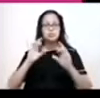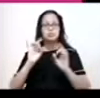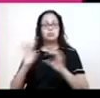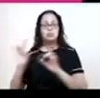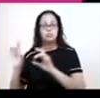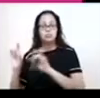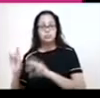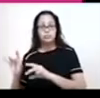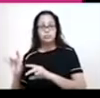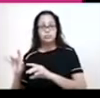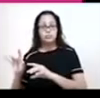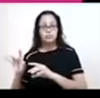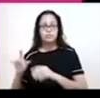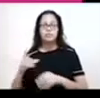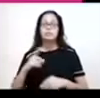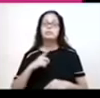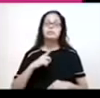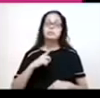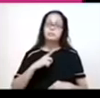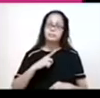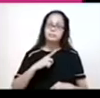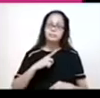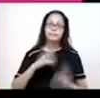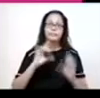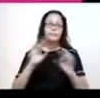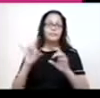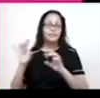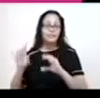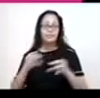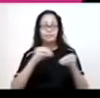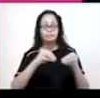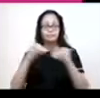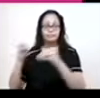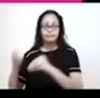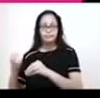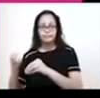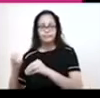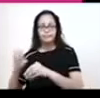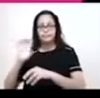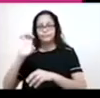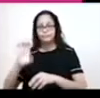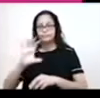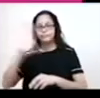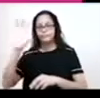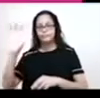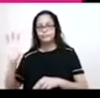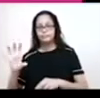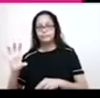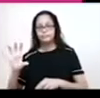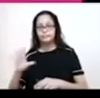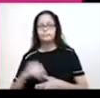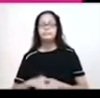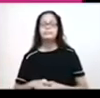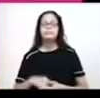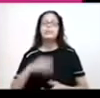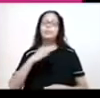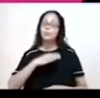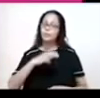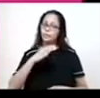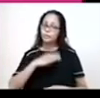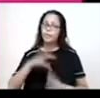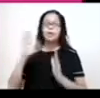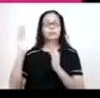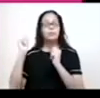atender as metrópoles europeias. Então, é aquilo que eu acabei de dizer. que era produzido aqui era exportado para as metrópoles europeias. Ia para Portugal,